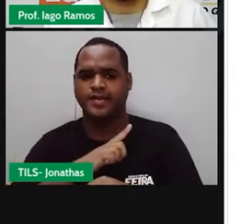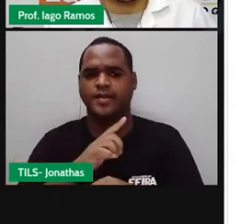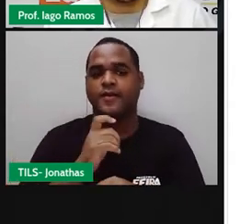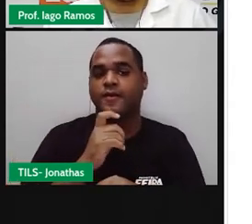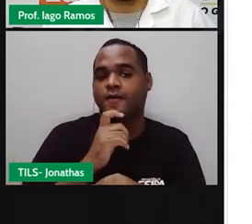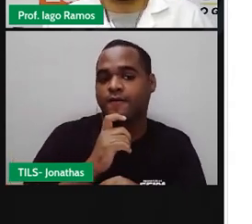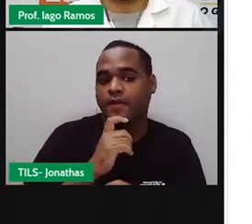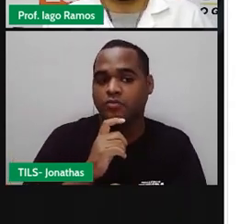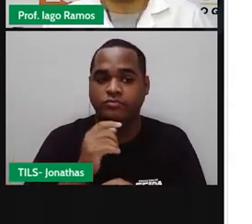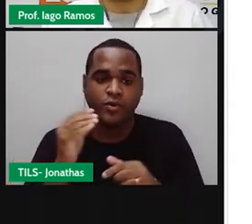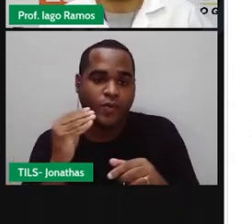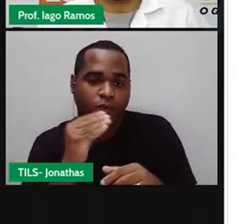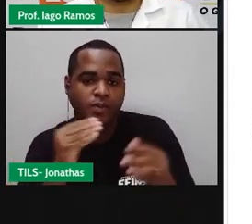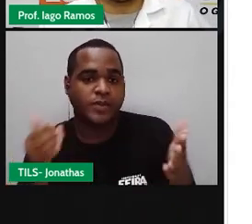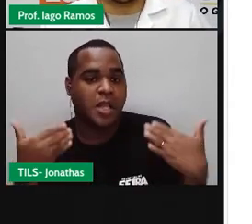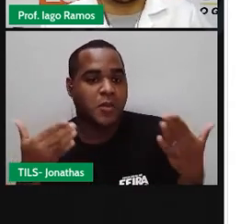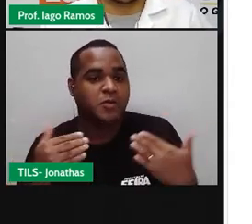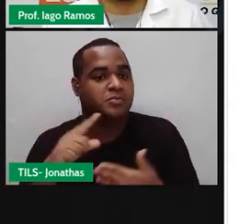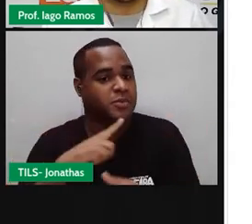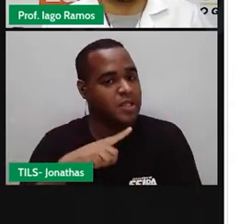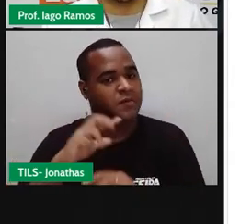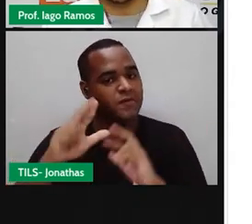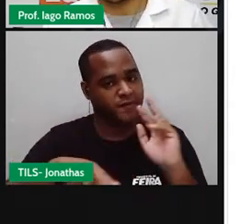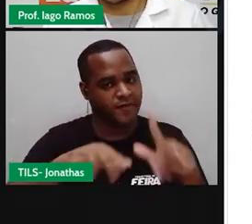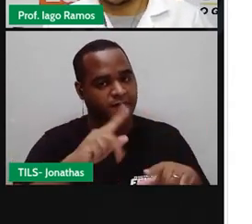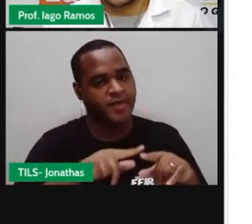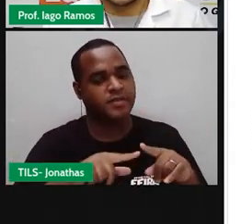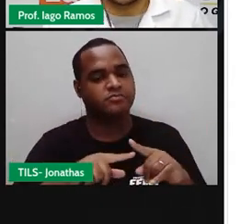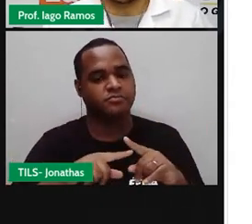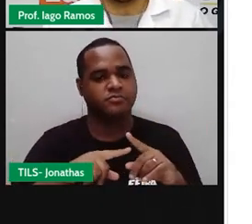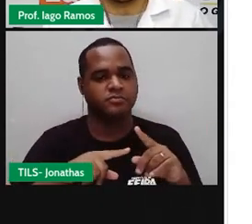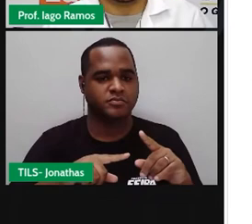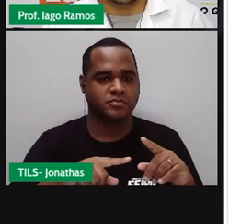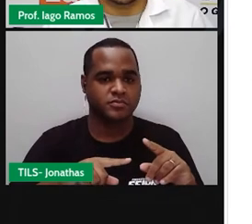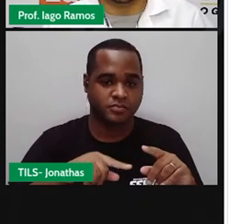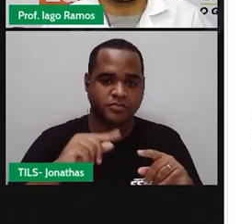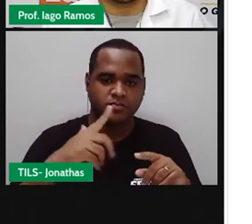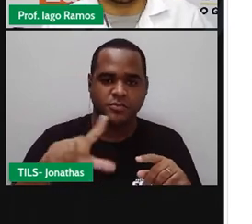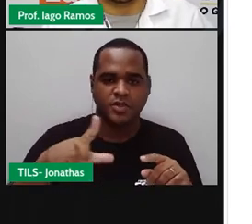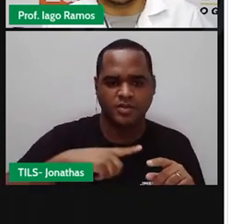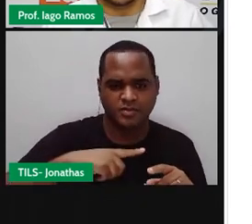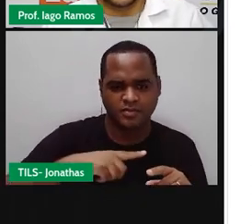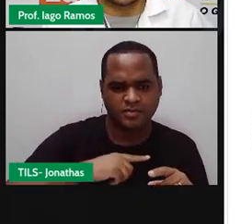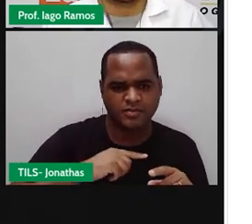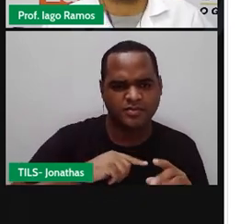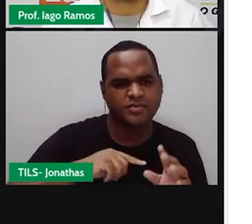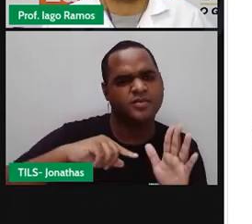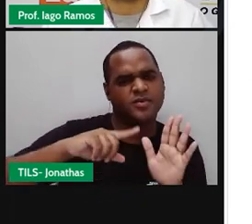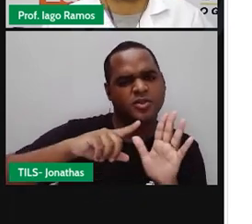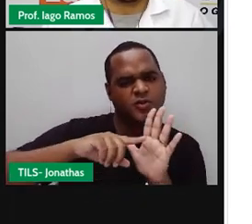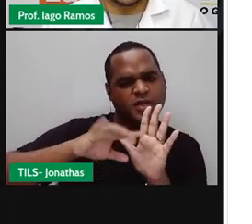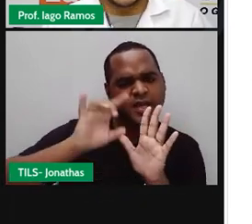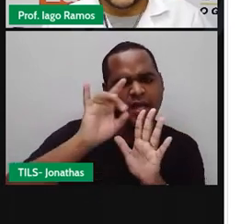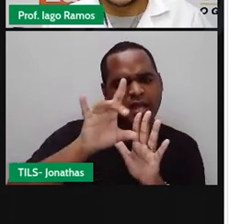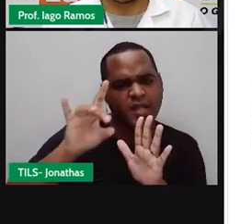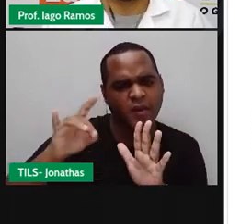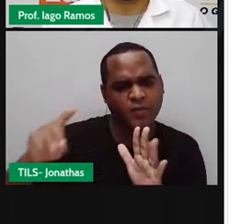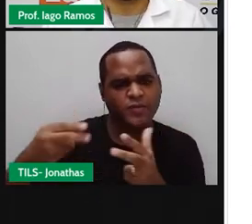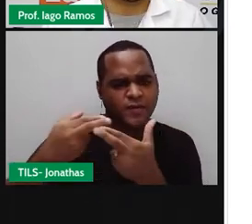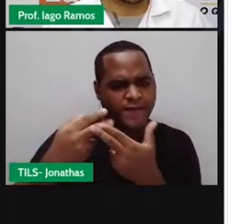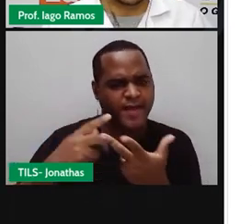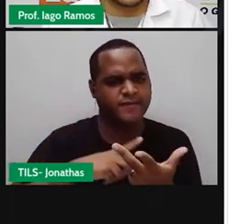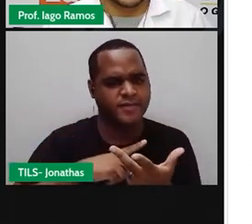um. Júpiter, 150 graus Celsius negativos, ou menos 150 graus Celsius. Marte,